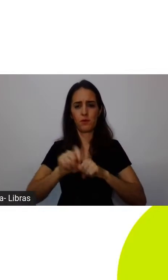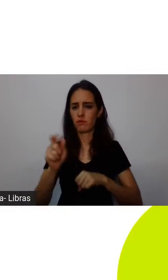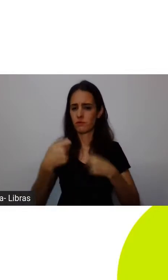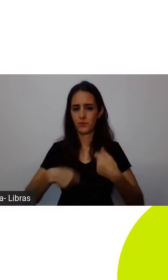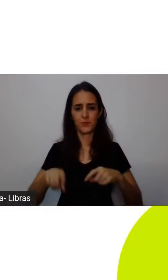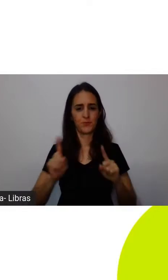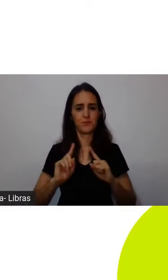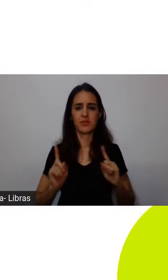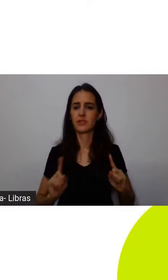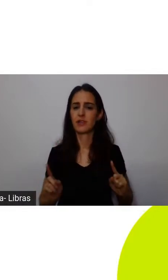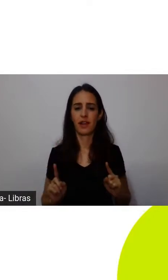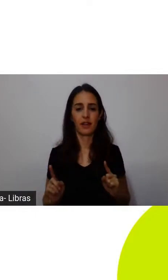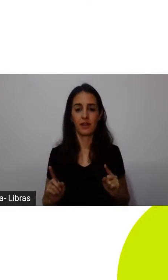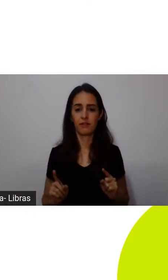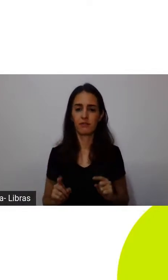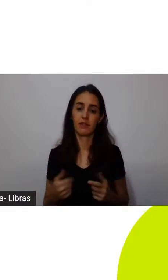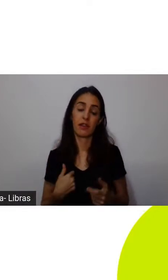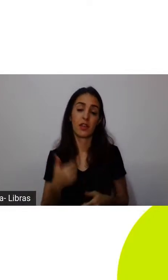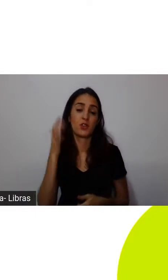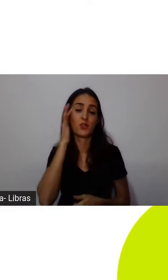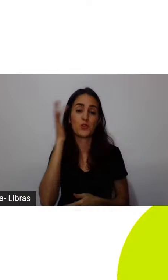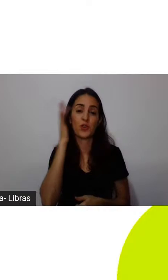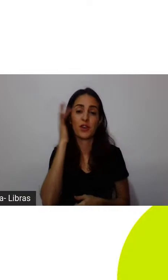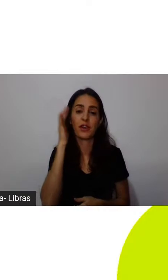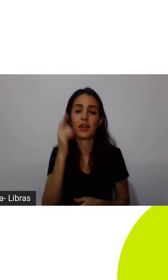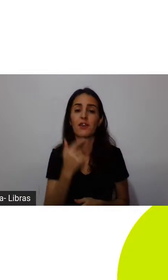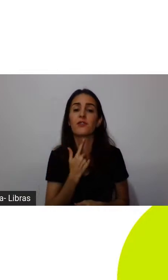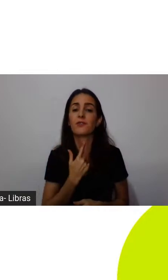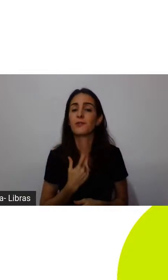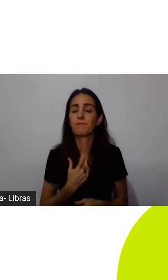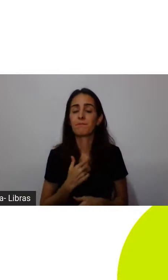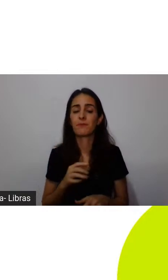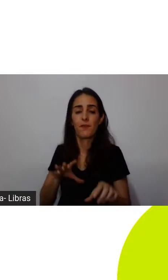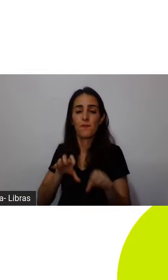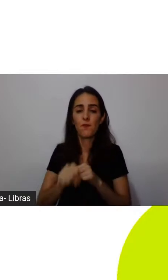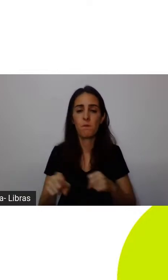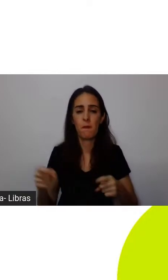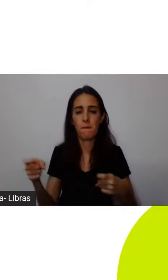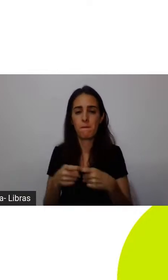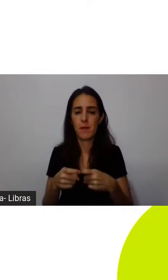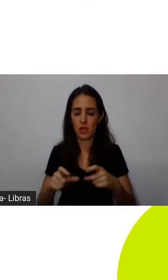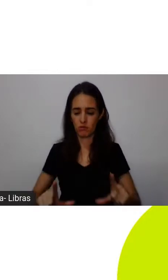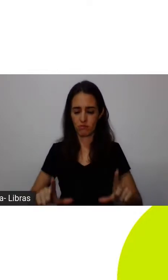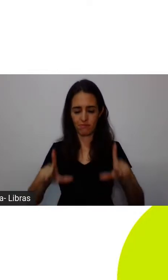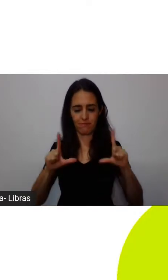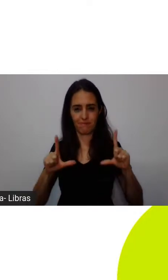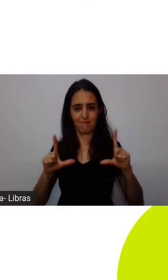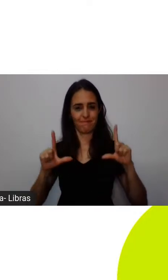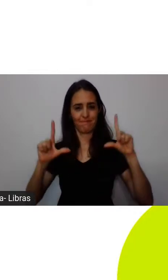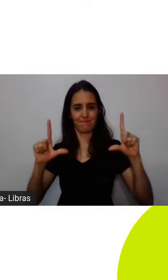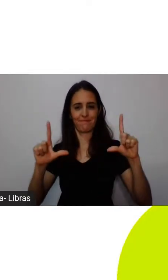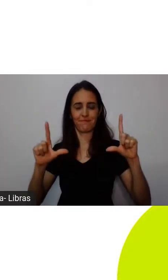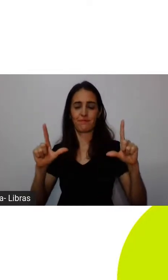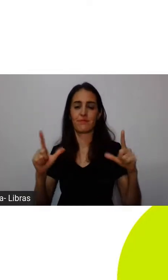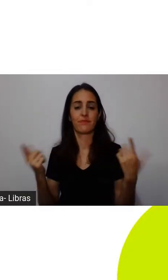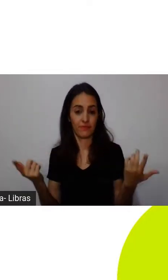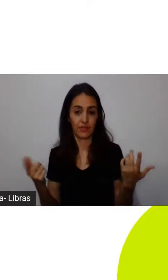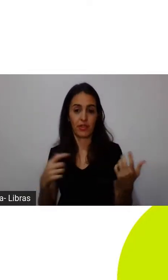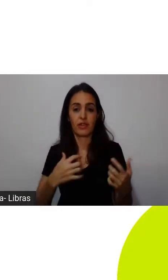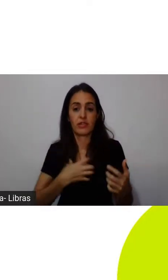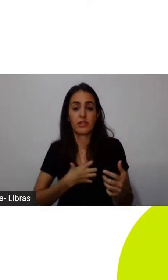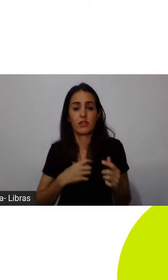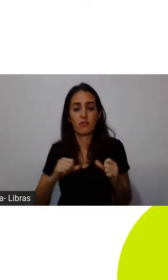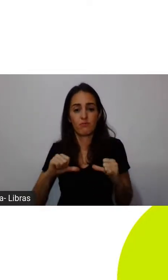e isso era uma questão para ele que ele sempre se sentia mais menosprezado, né, então, assim, então,